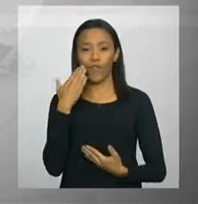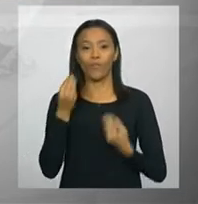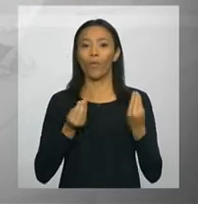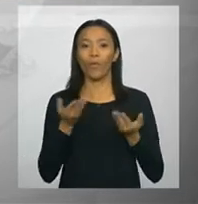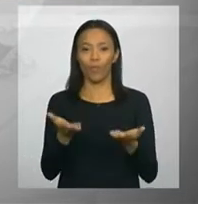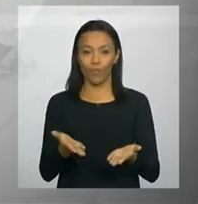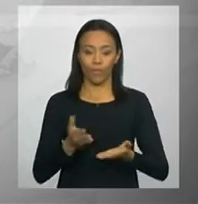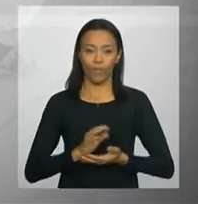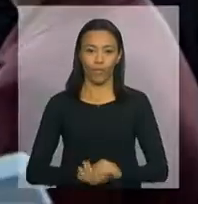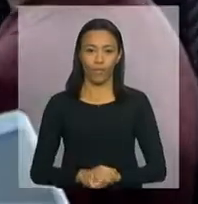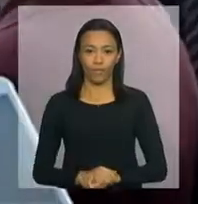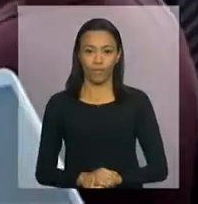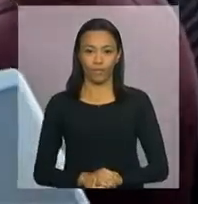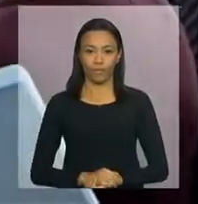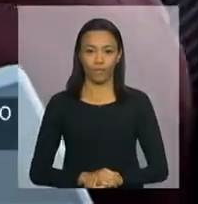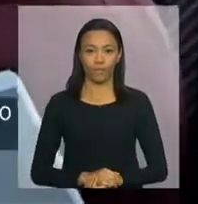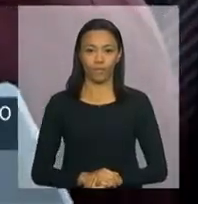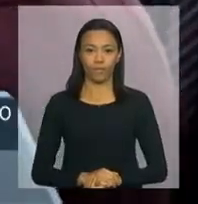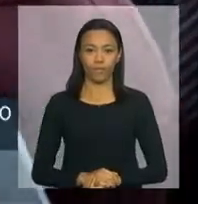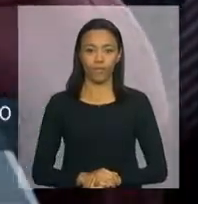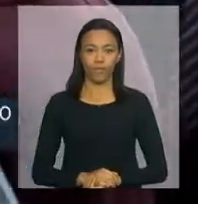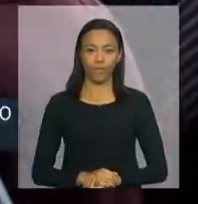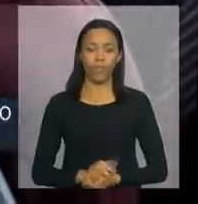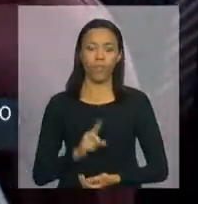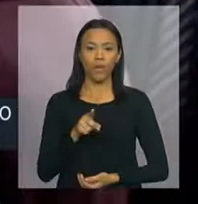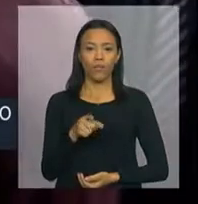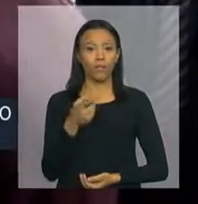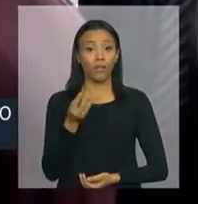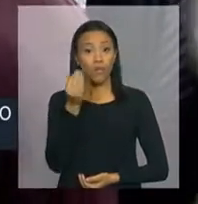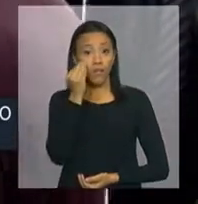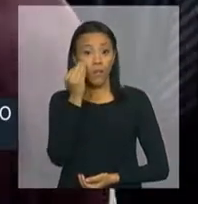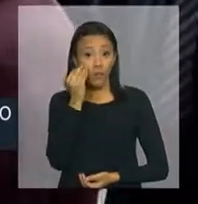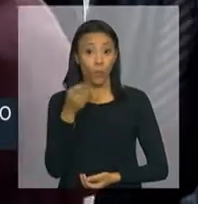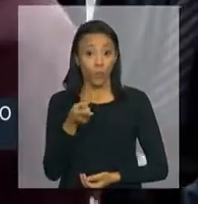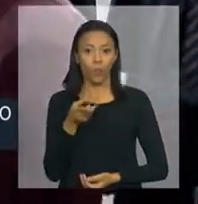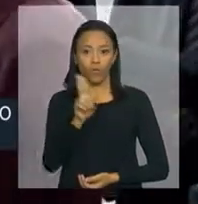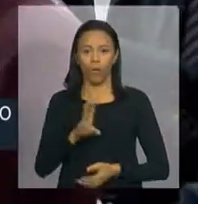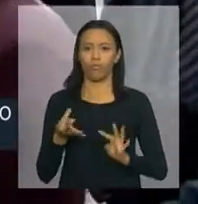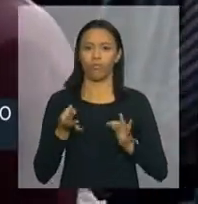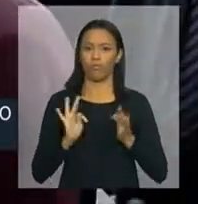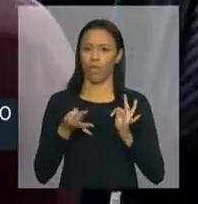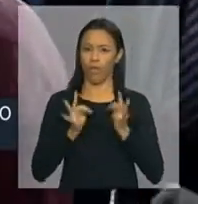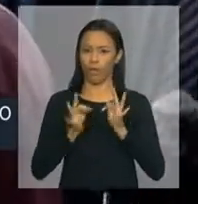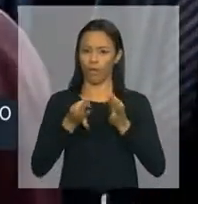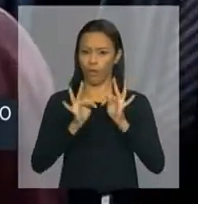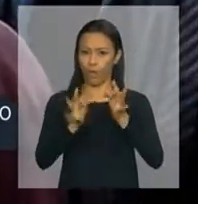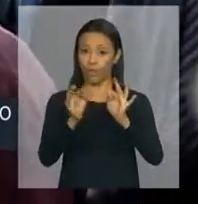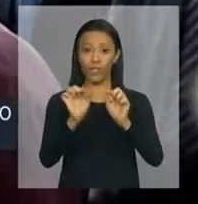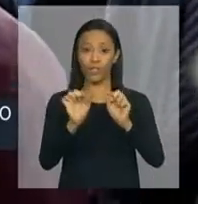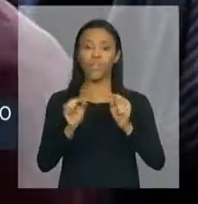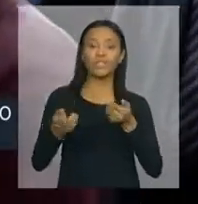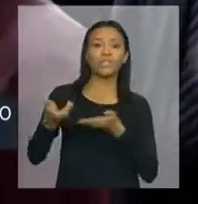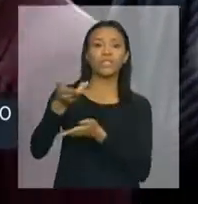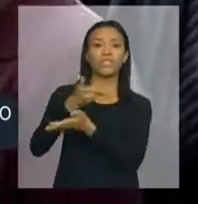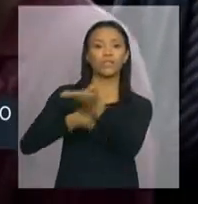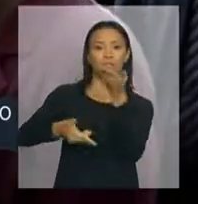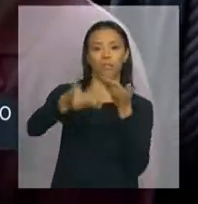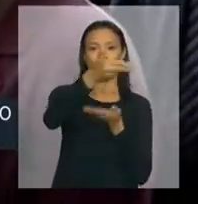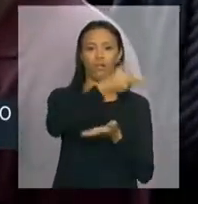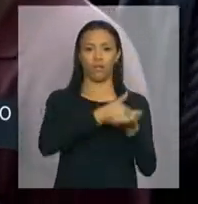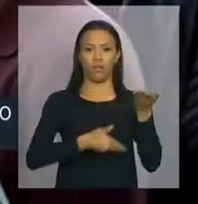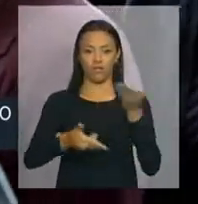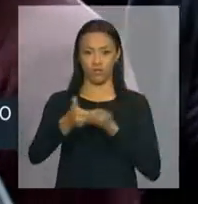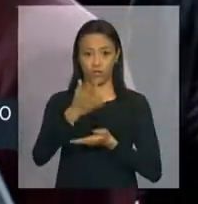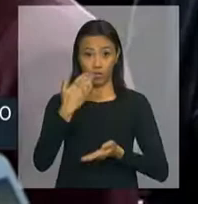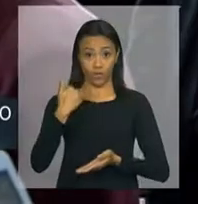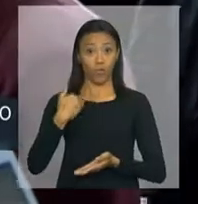como foi. E aí você vê o seguinte, uma tecnologia de integração de